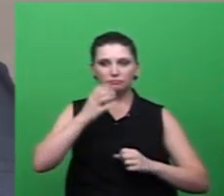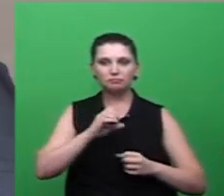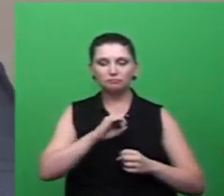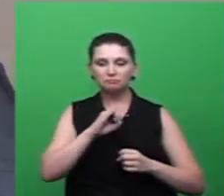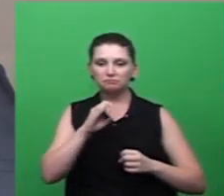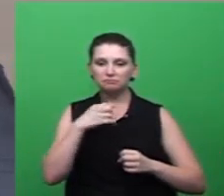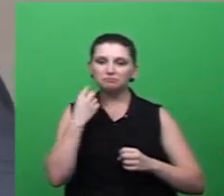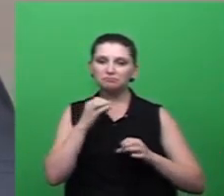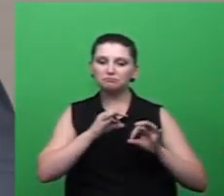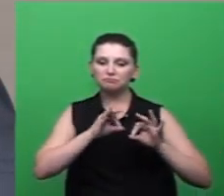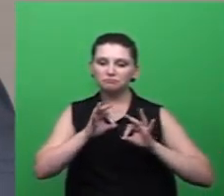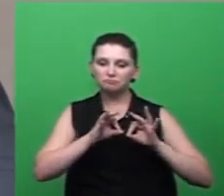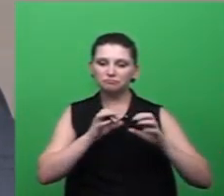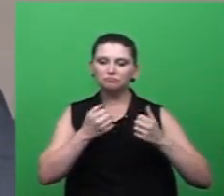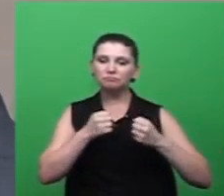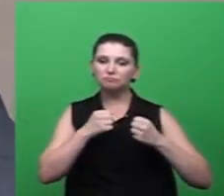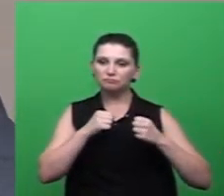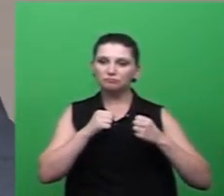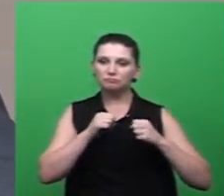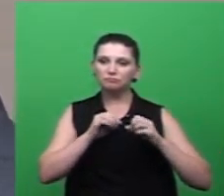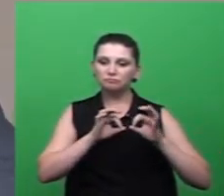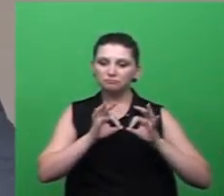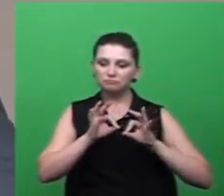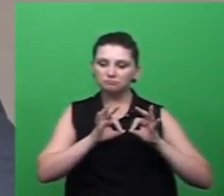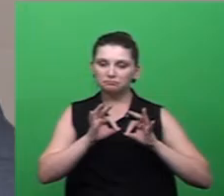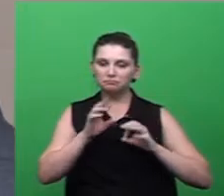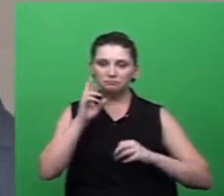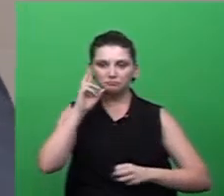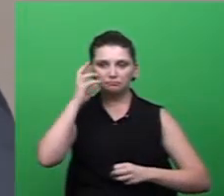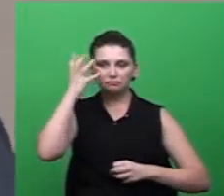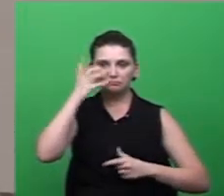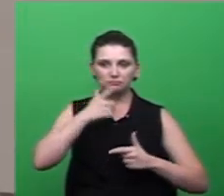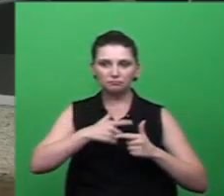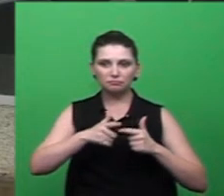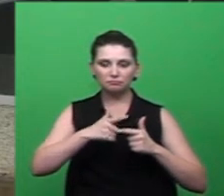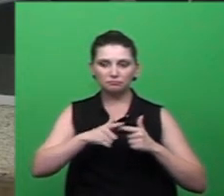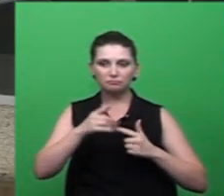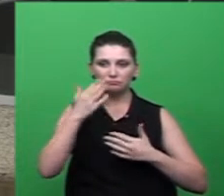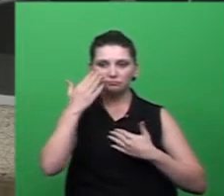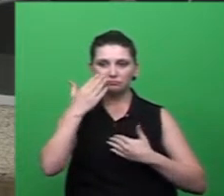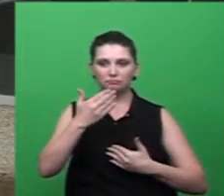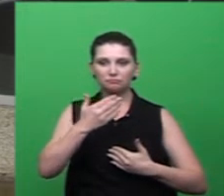preparados tecnicamente para resolver este problema muito obrigado